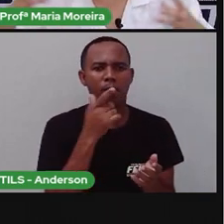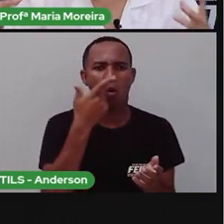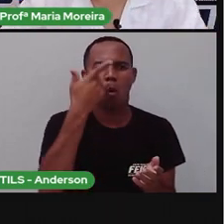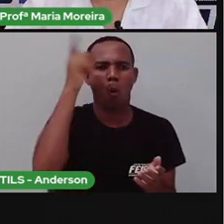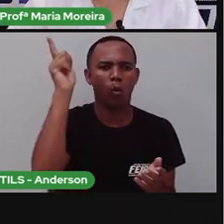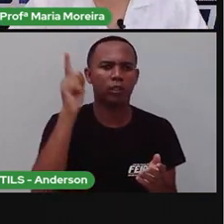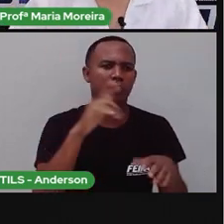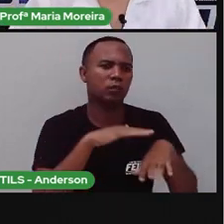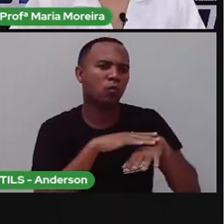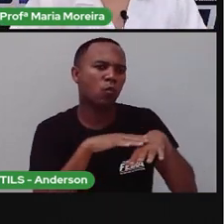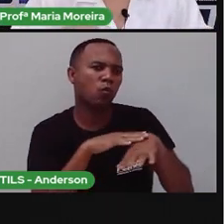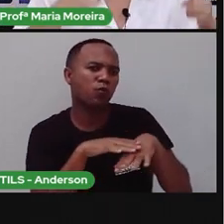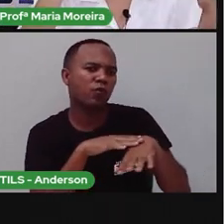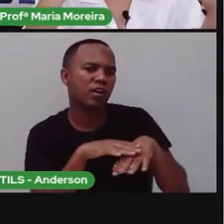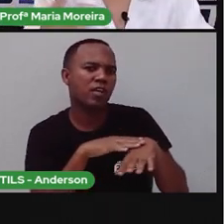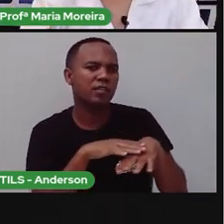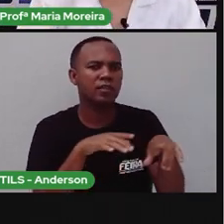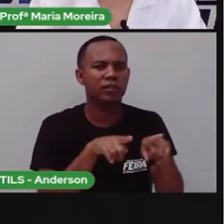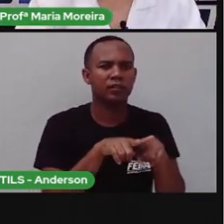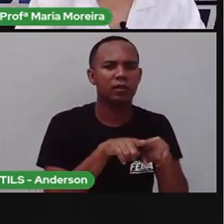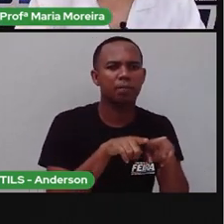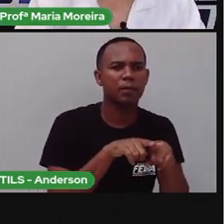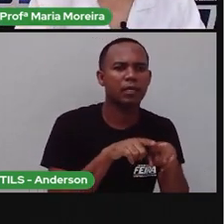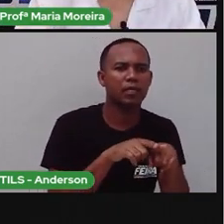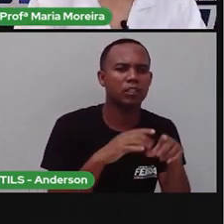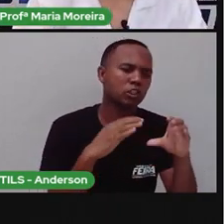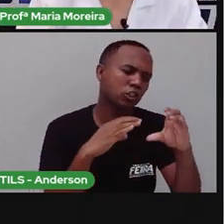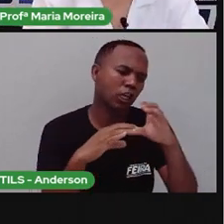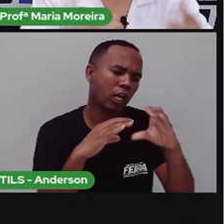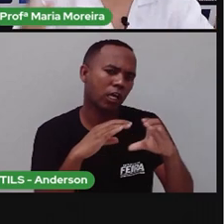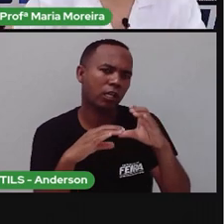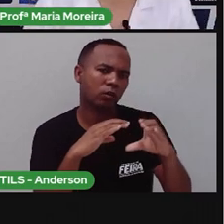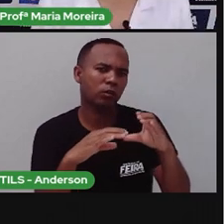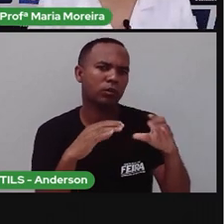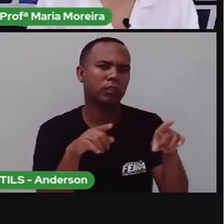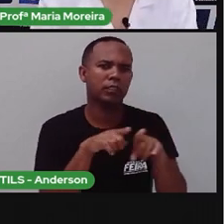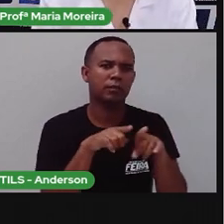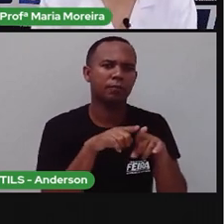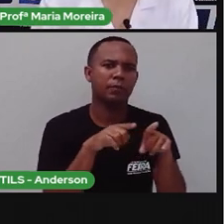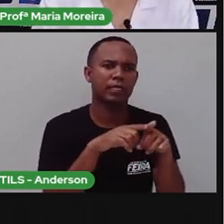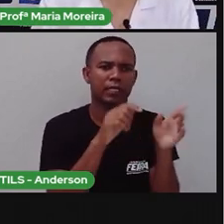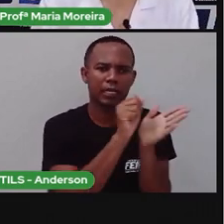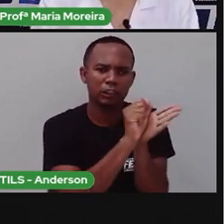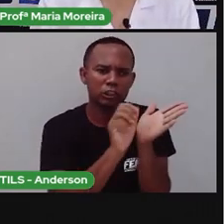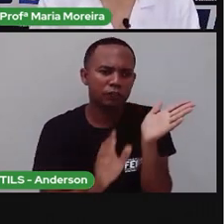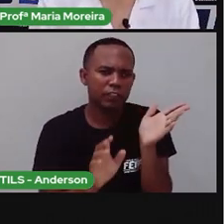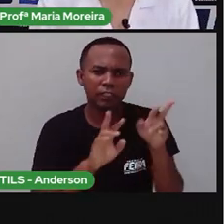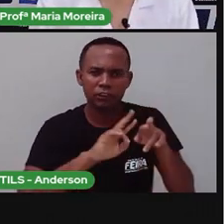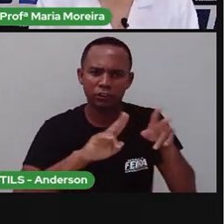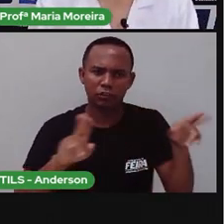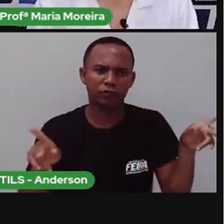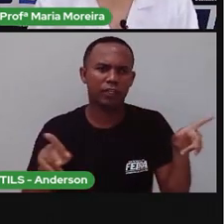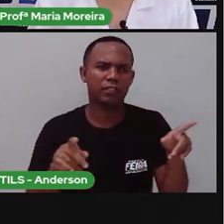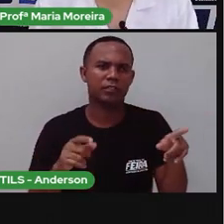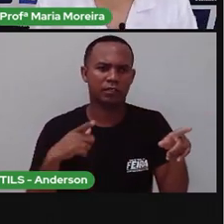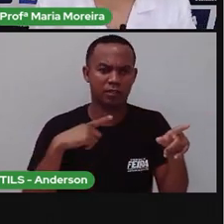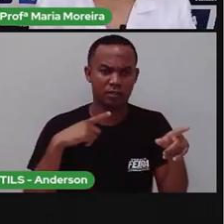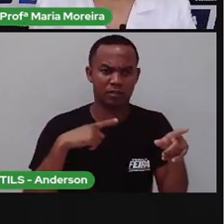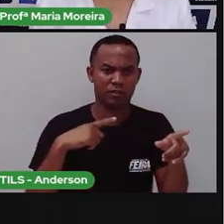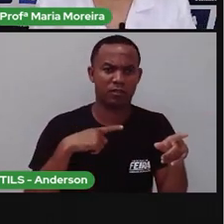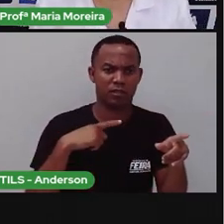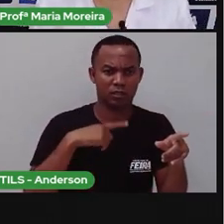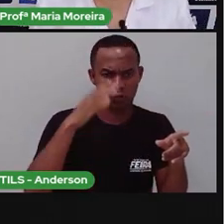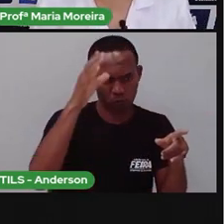pessoas, se eu converso, se eu participo de atividades coletivas, eu tenho cultura. Então, cultura não é